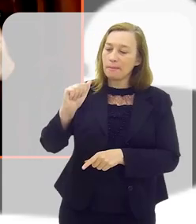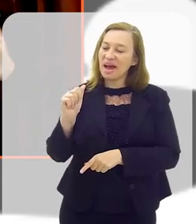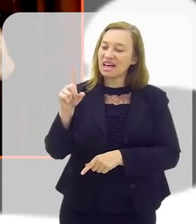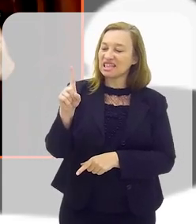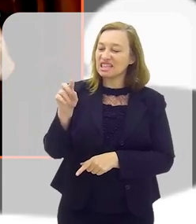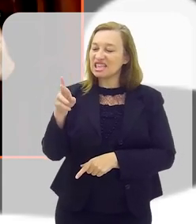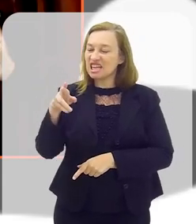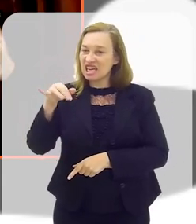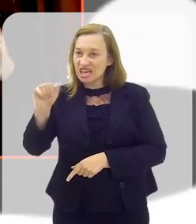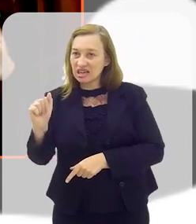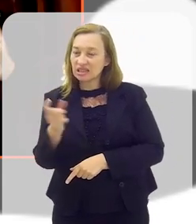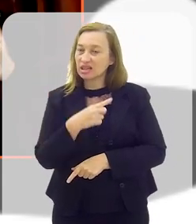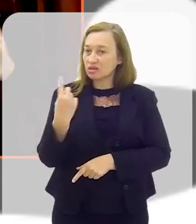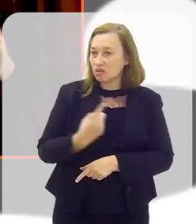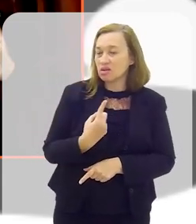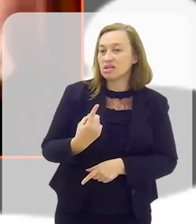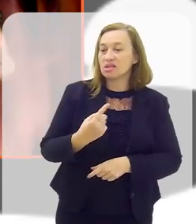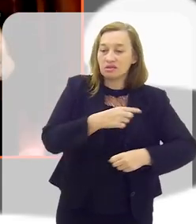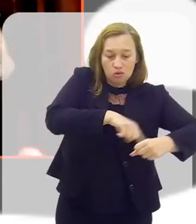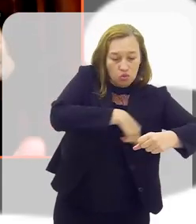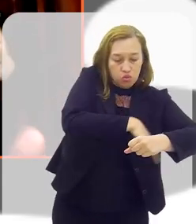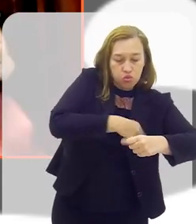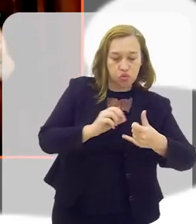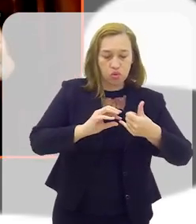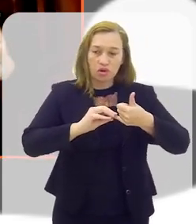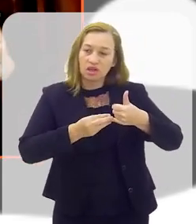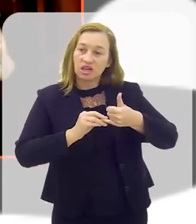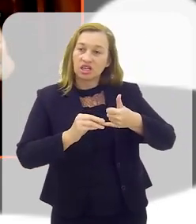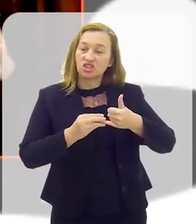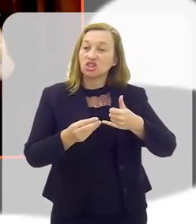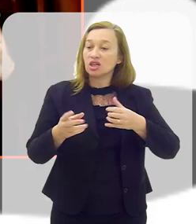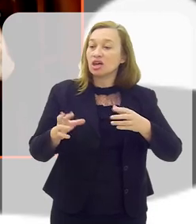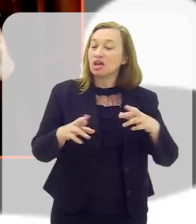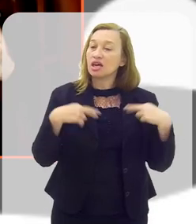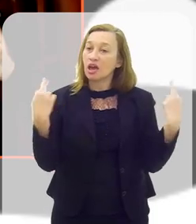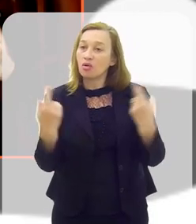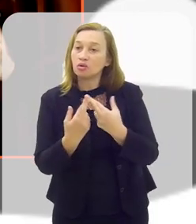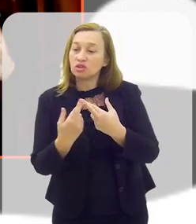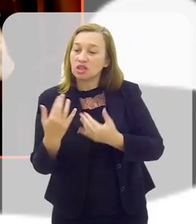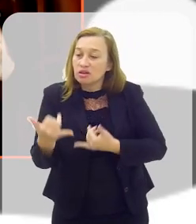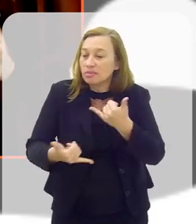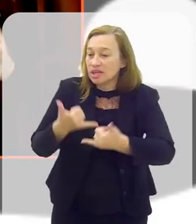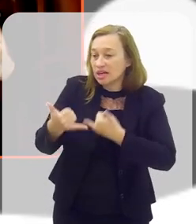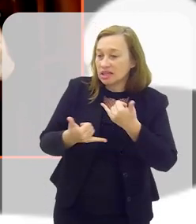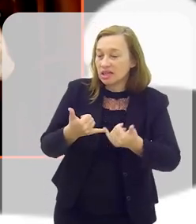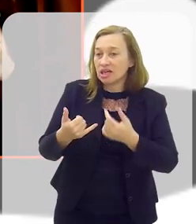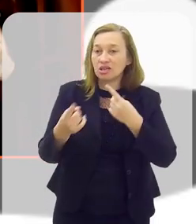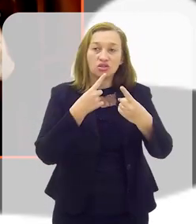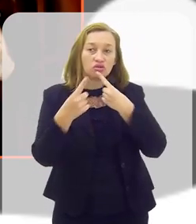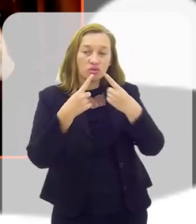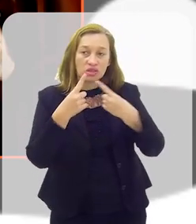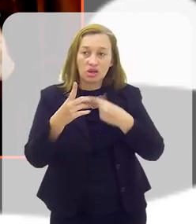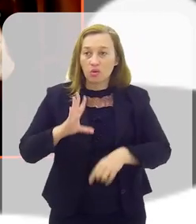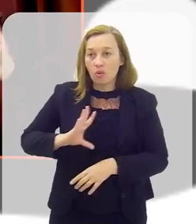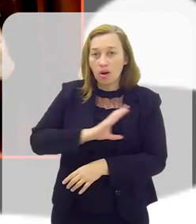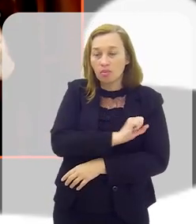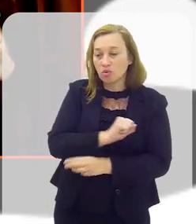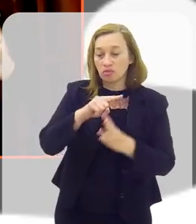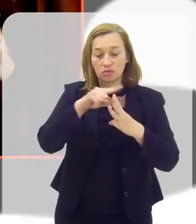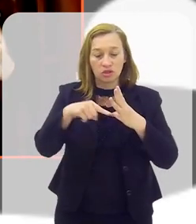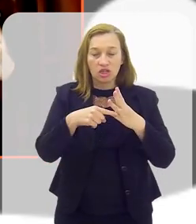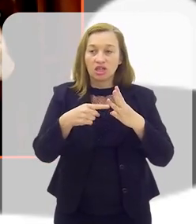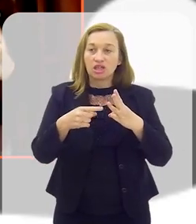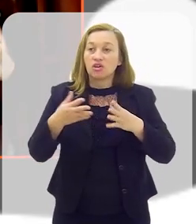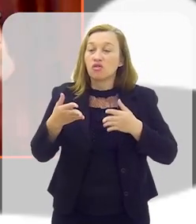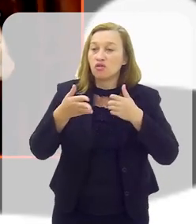gente, na realidade, quer unir entretenimento com discussão e com amor pelo Rio de Janeiro. São esses os nossos três